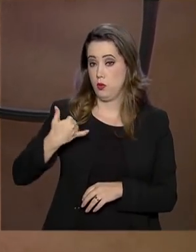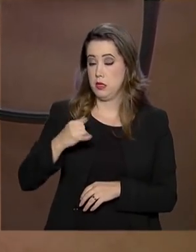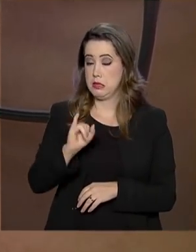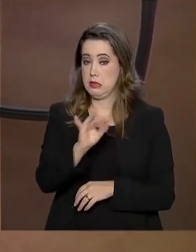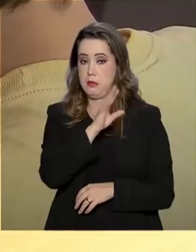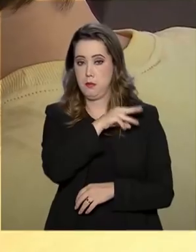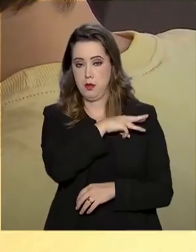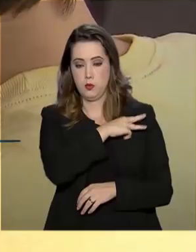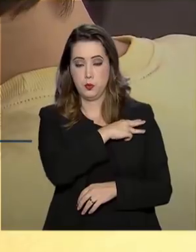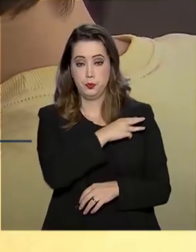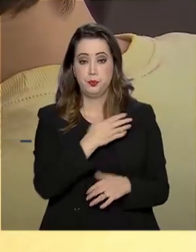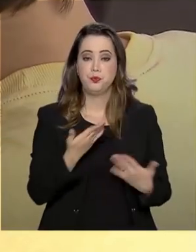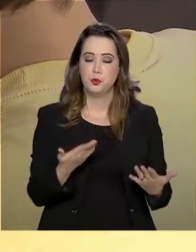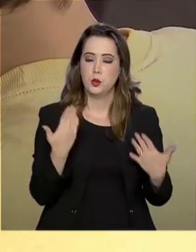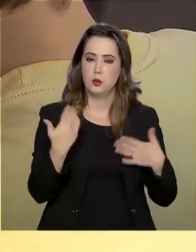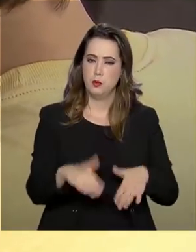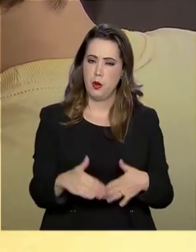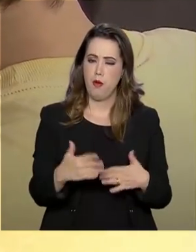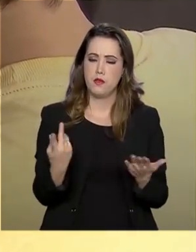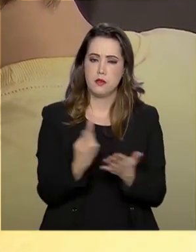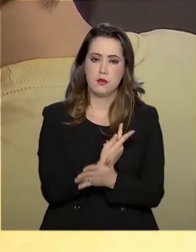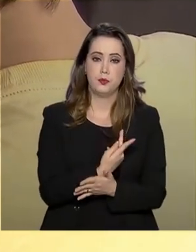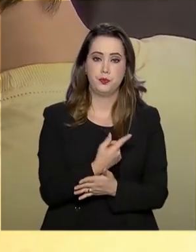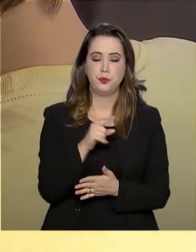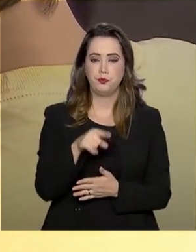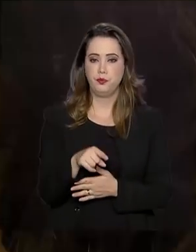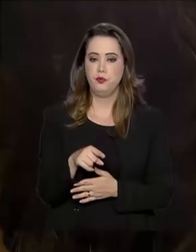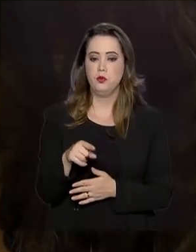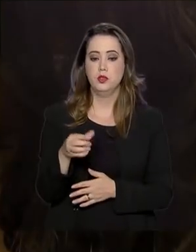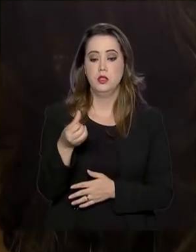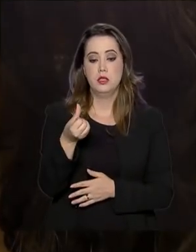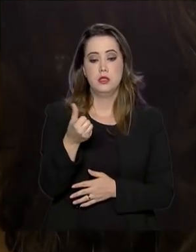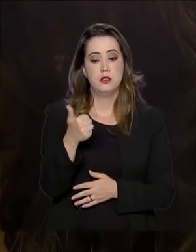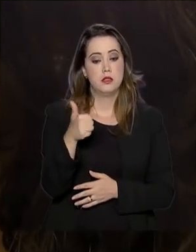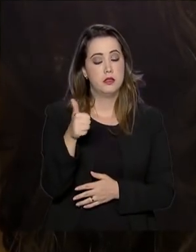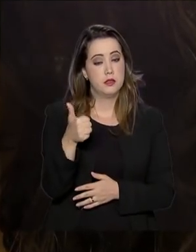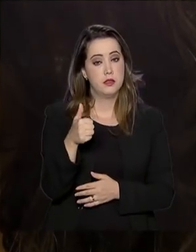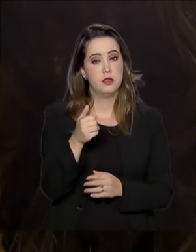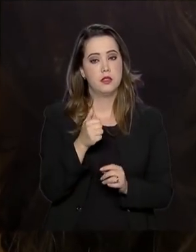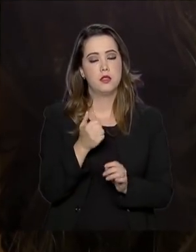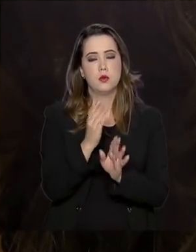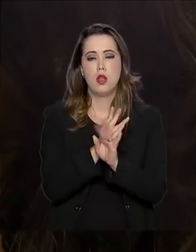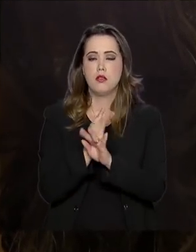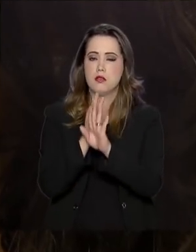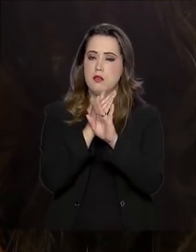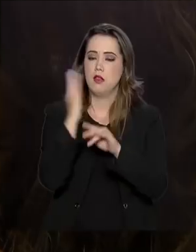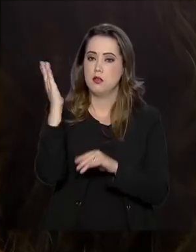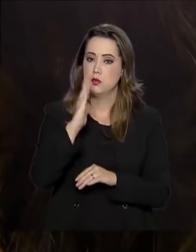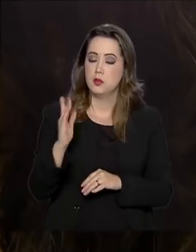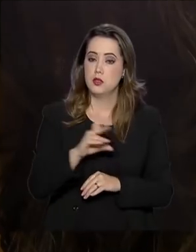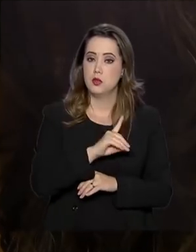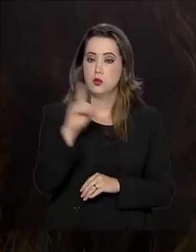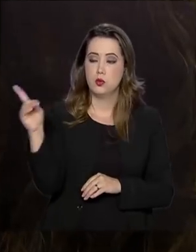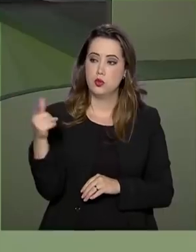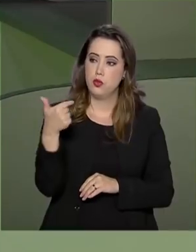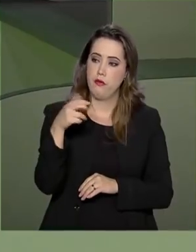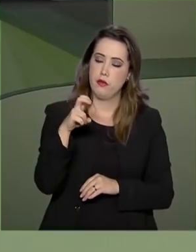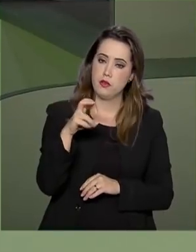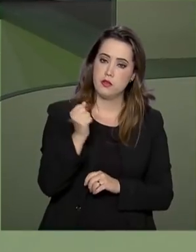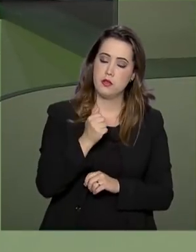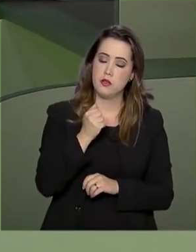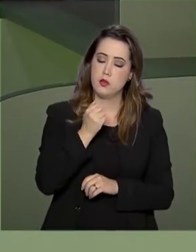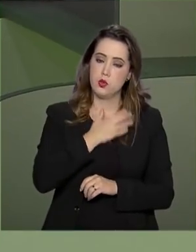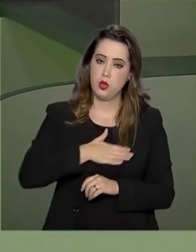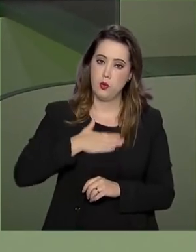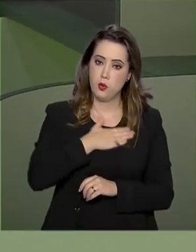o ensino médio. As provas vão ser aplicadas em 611 municípios brasileiros no dia 25 de agosto.